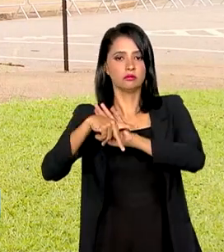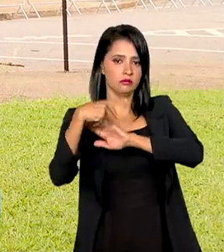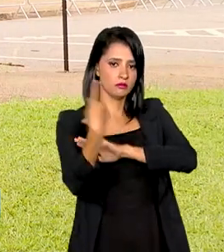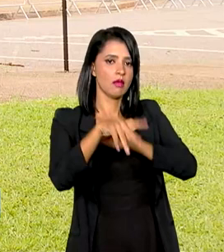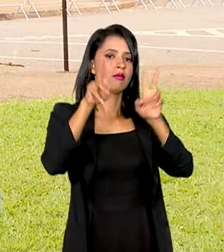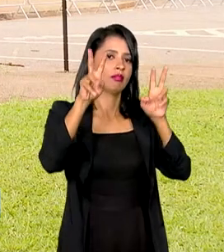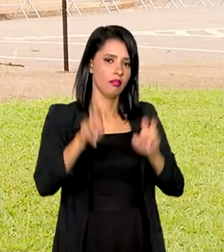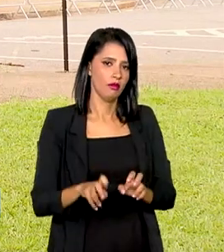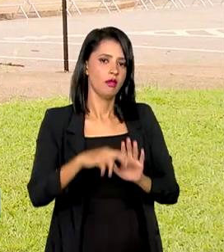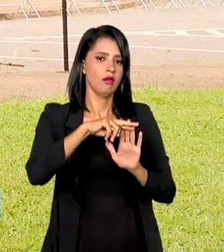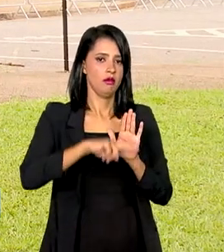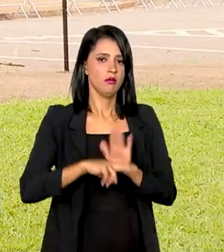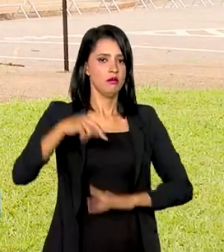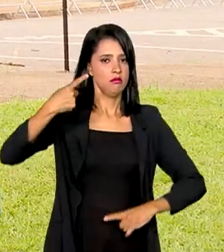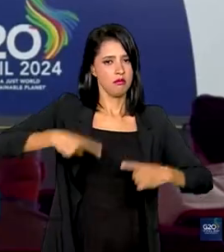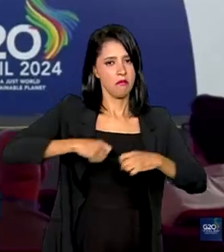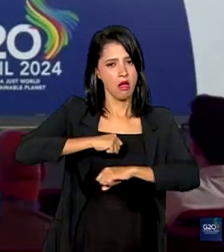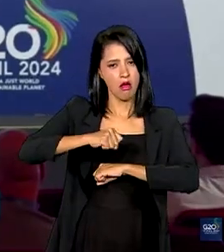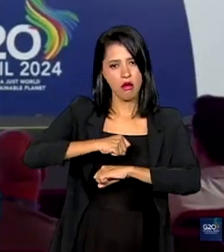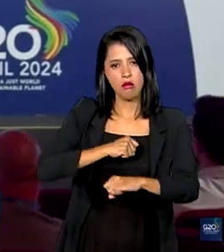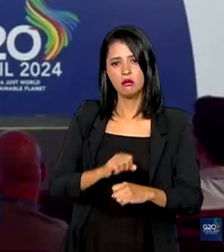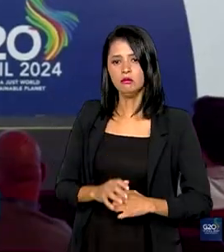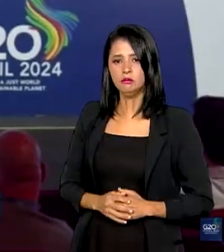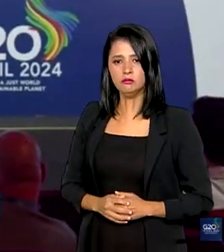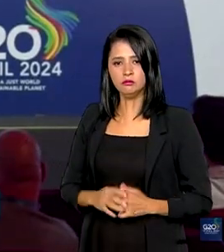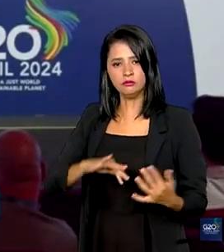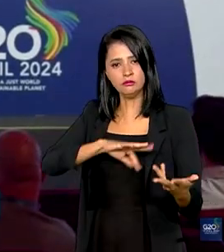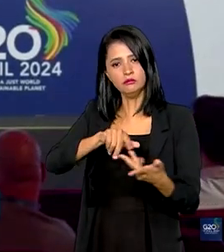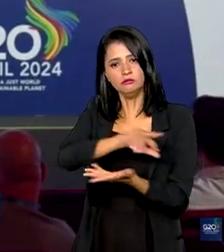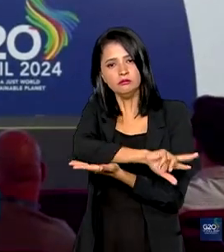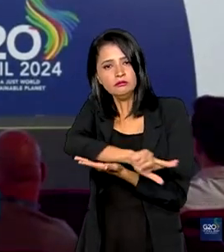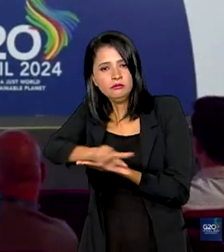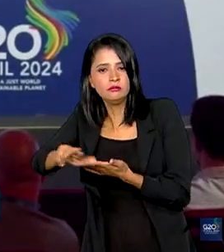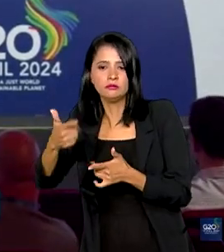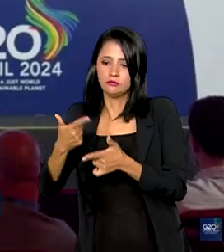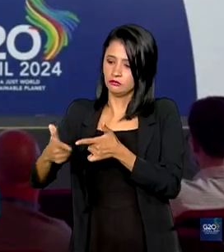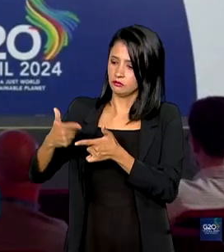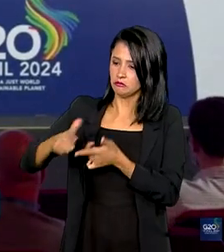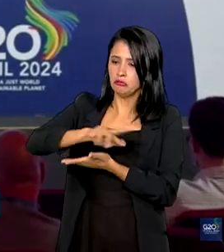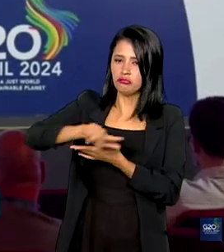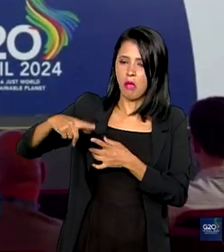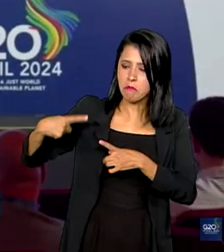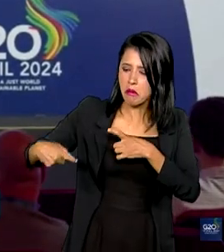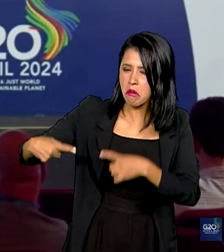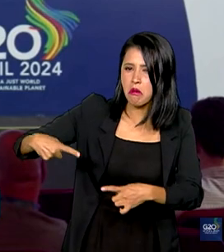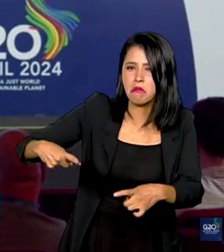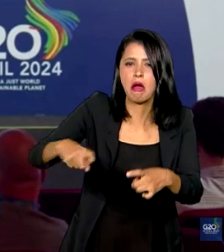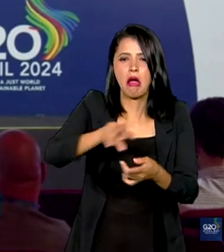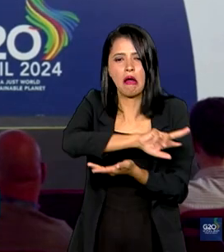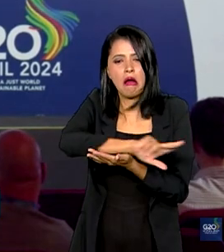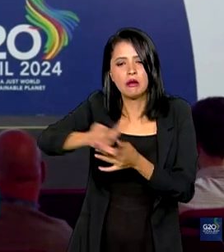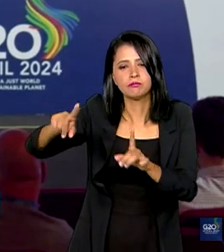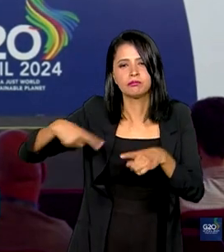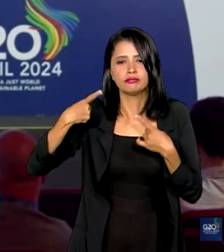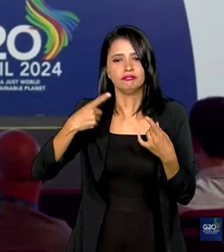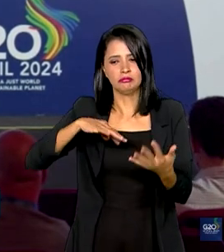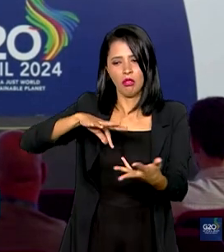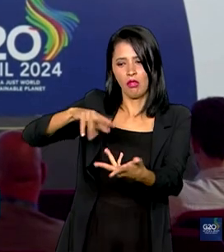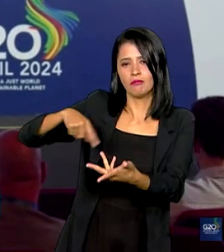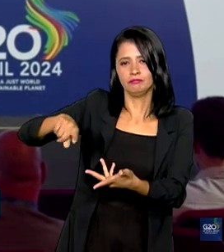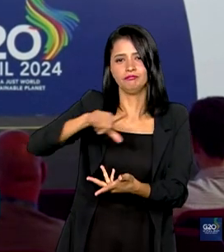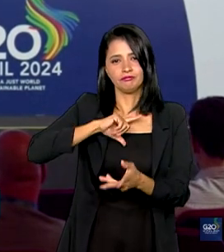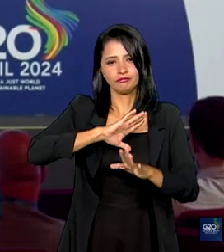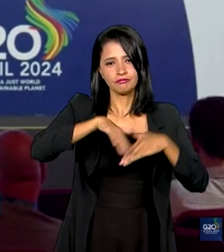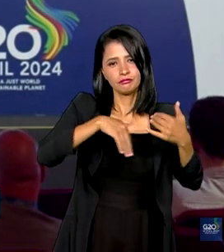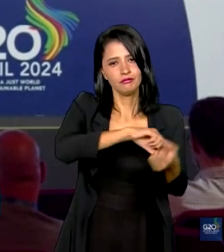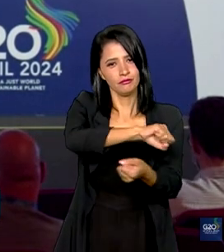parte do roteiro de debates. Num mundo com múltiplas crises e conflitos e muitos desafios de dimensões globais, como o